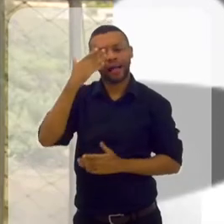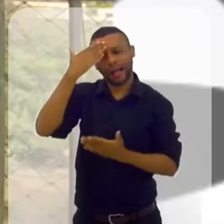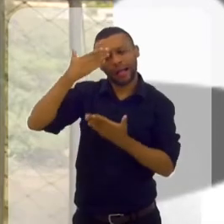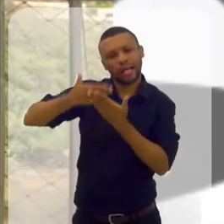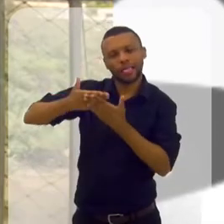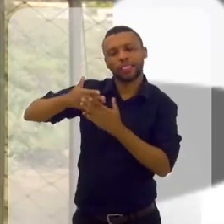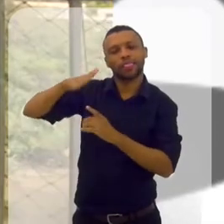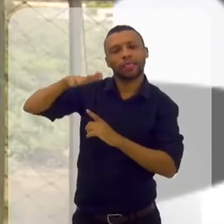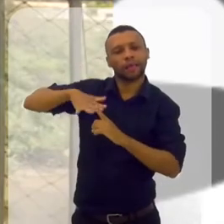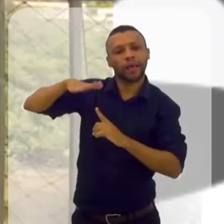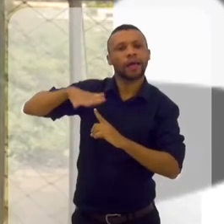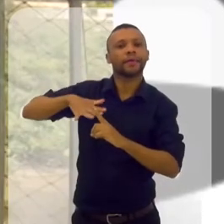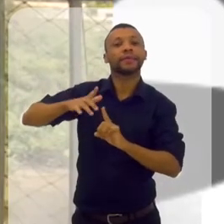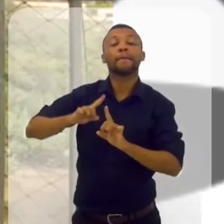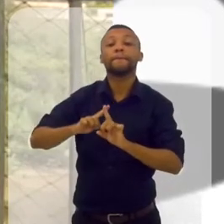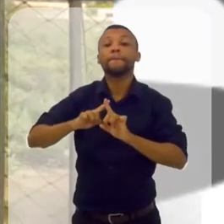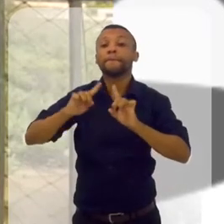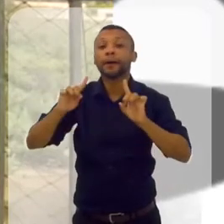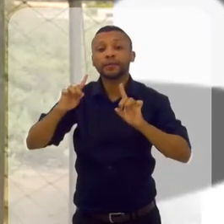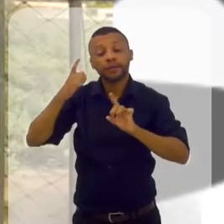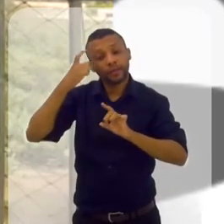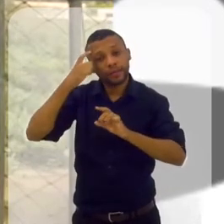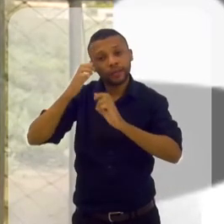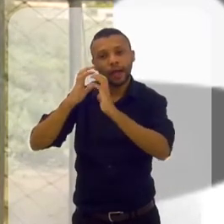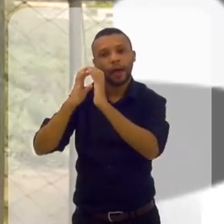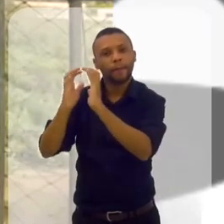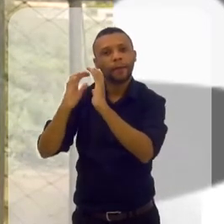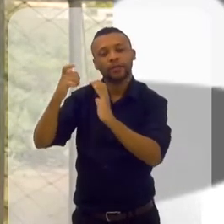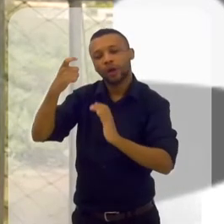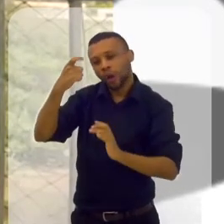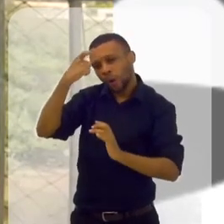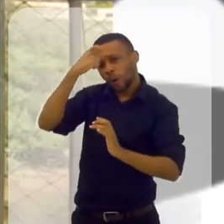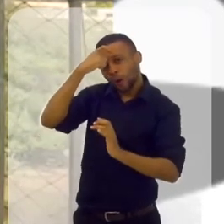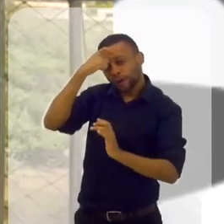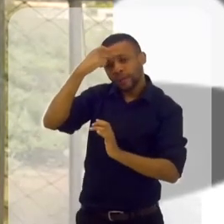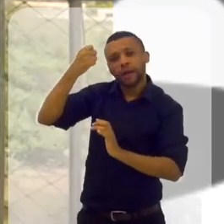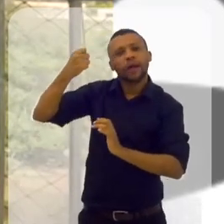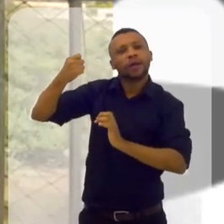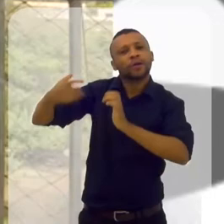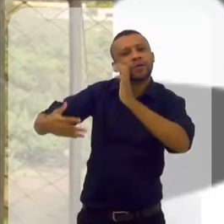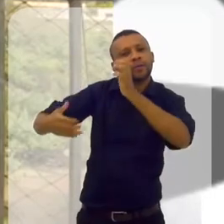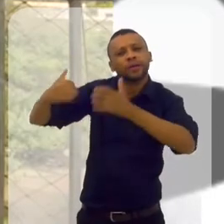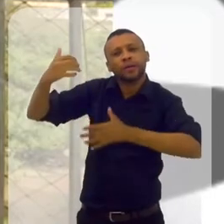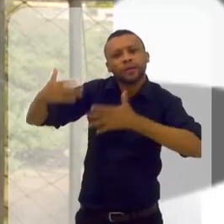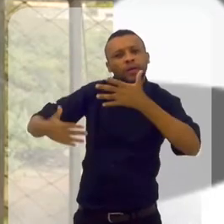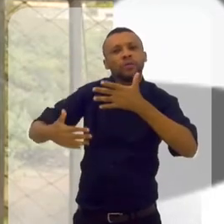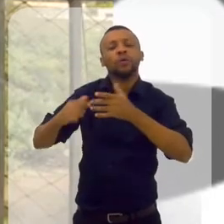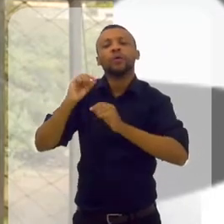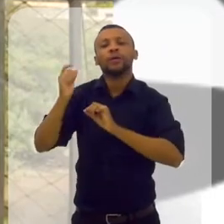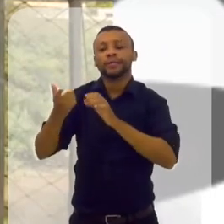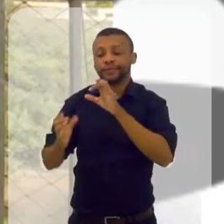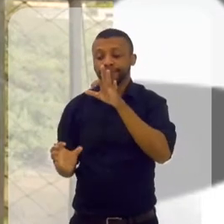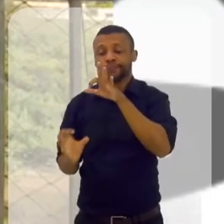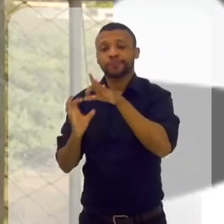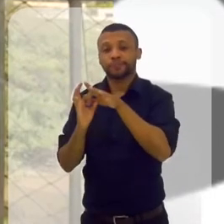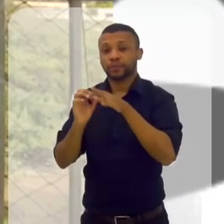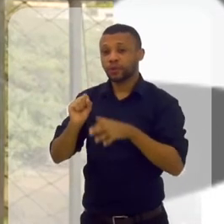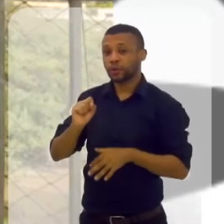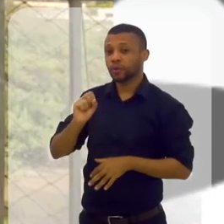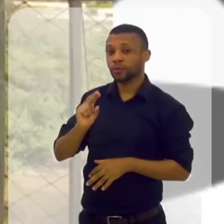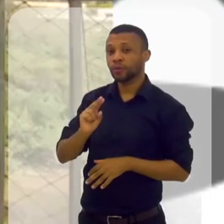enfim. Ela conta as crenças dela. Mas, na verdade, isso é a mente consciente dela justificando uma programação do